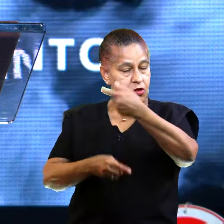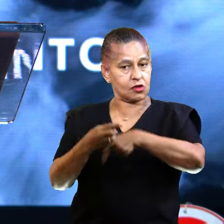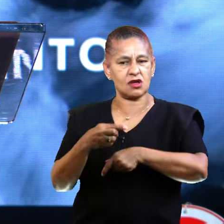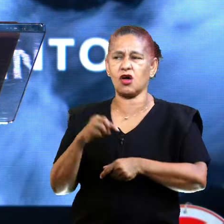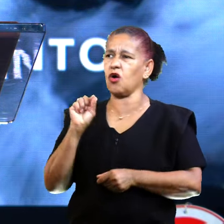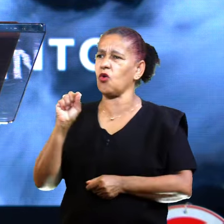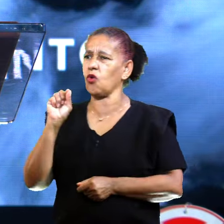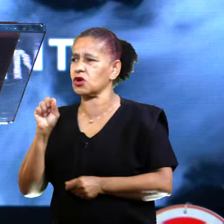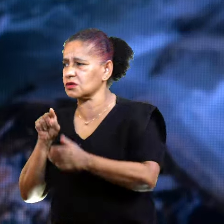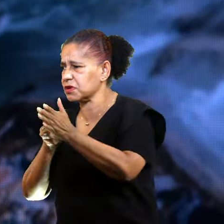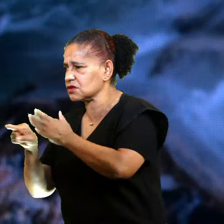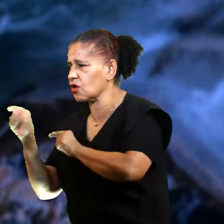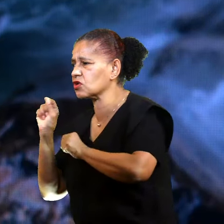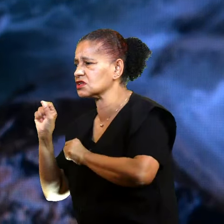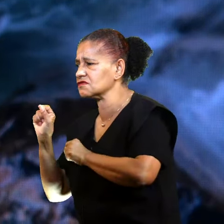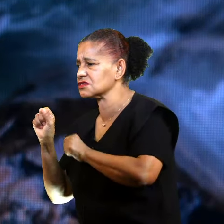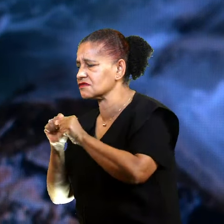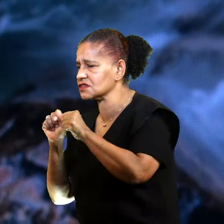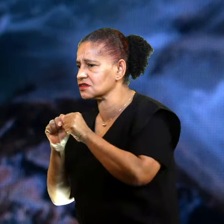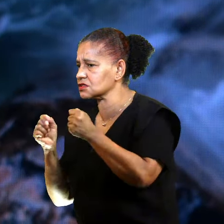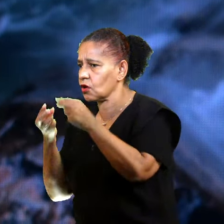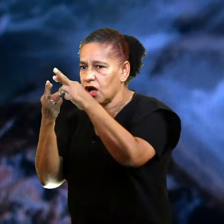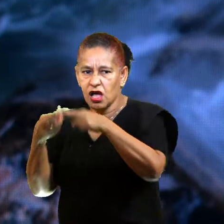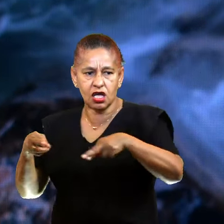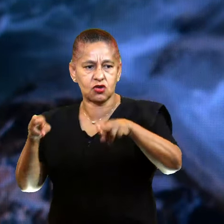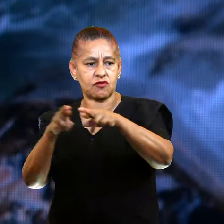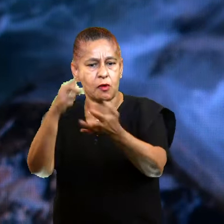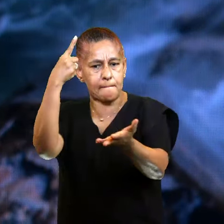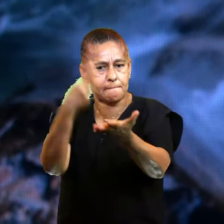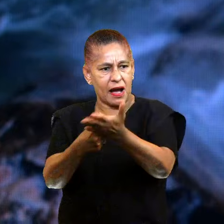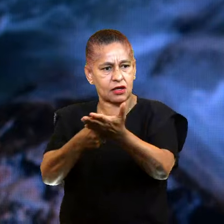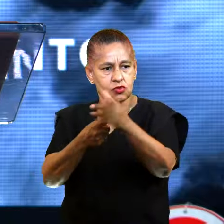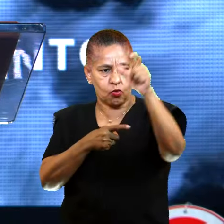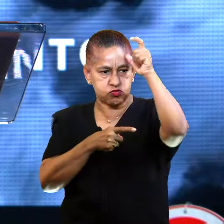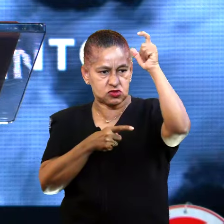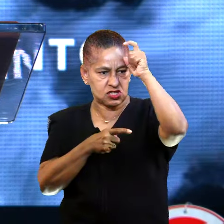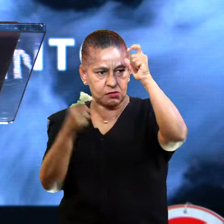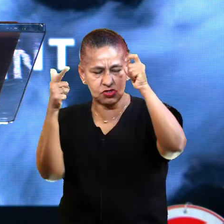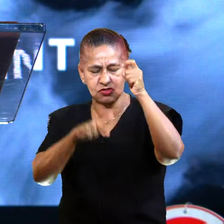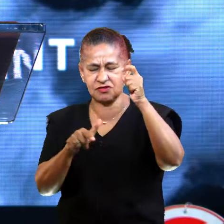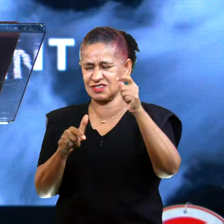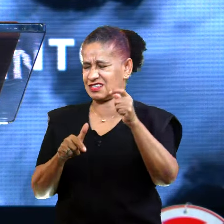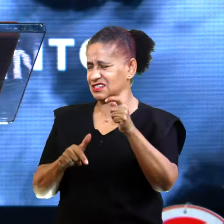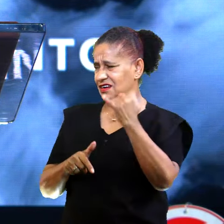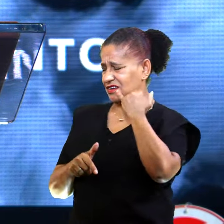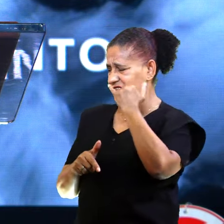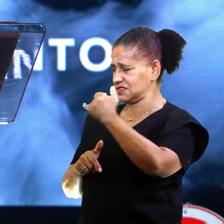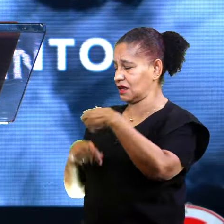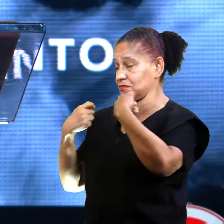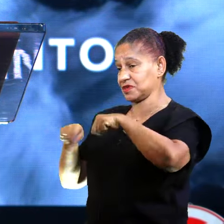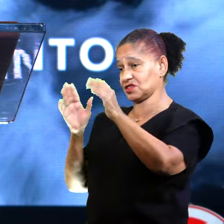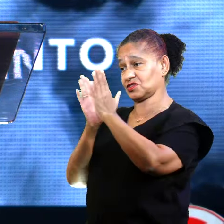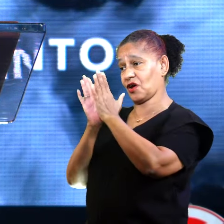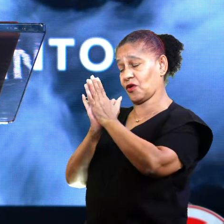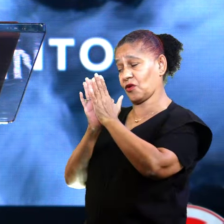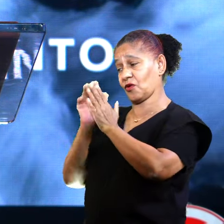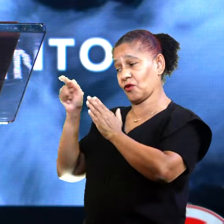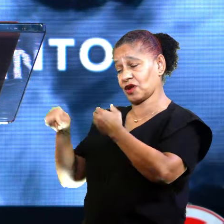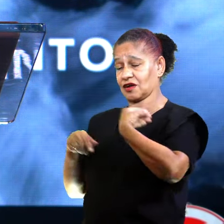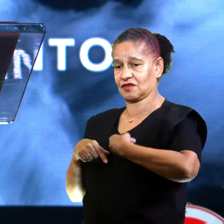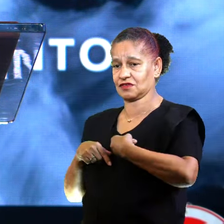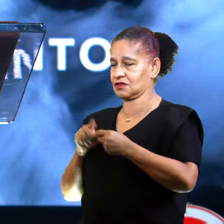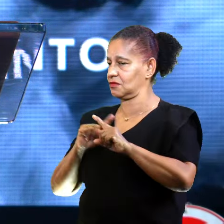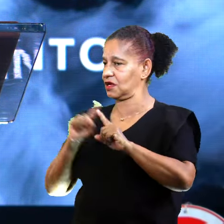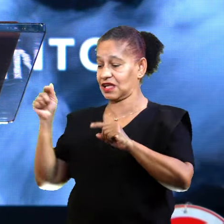Ele falou... Estou renovando meus pactos. E na hora me veio um ensaio do Espírito. Você precisa orar com ele, mas você não pode orar com ele